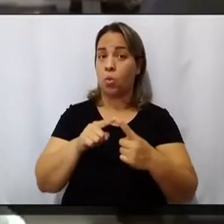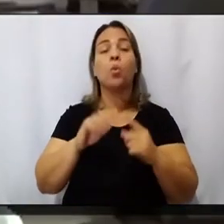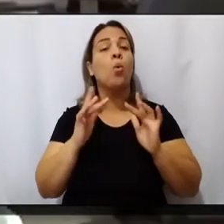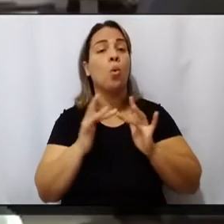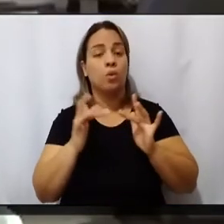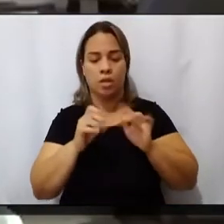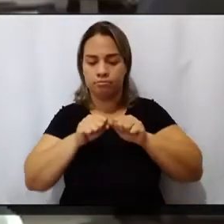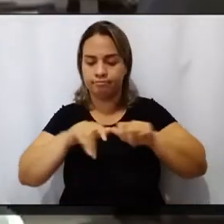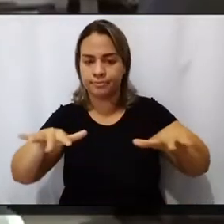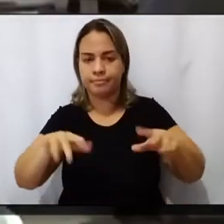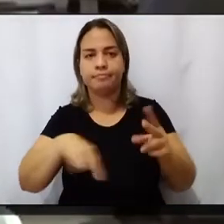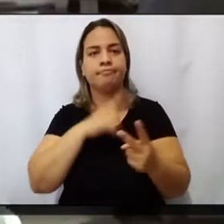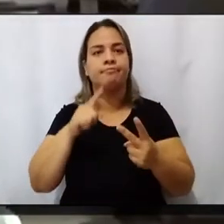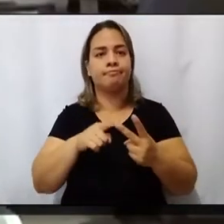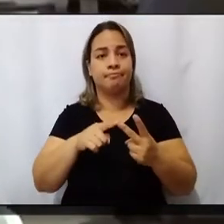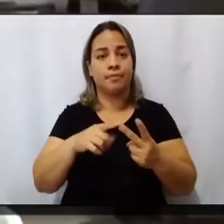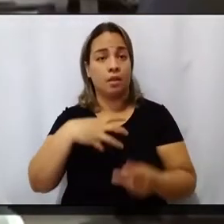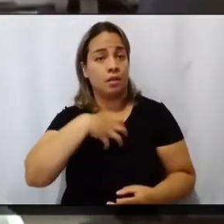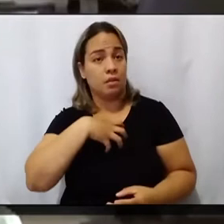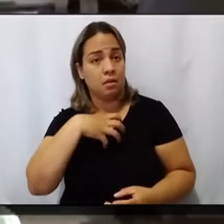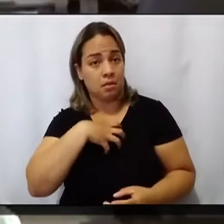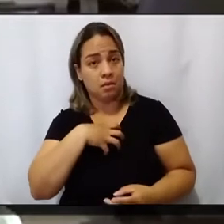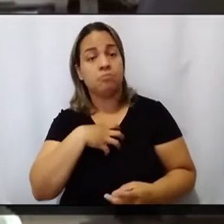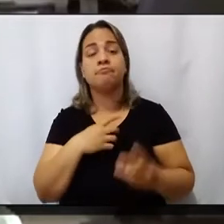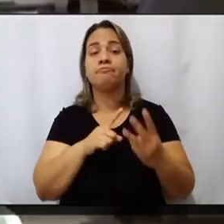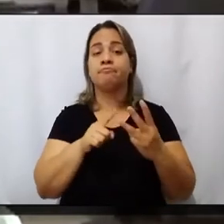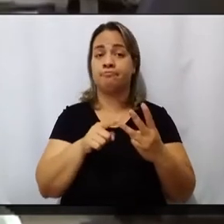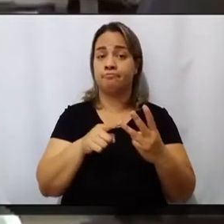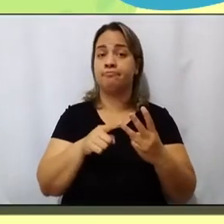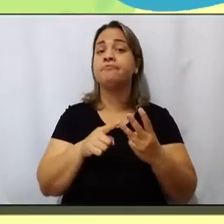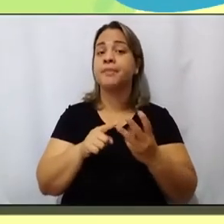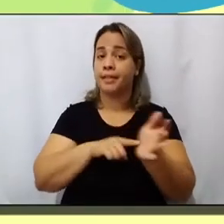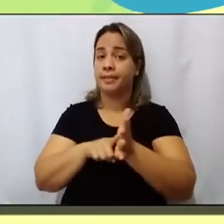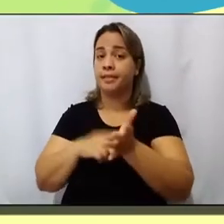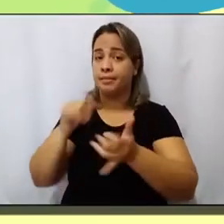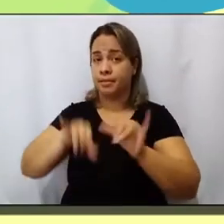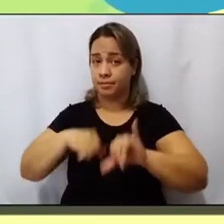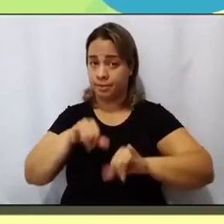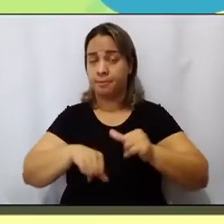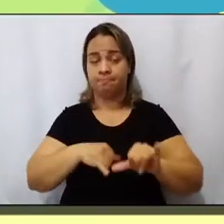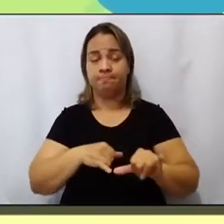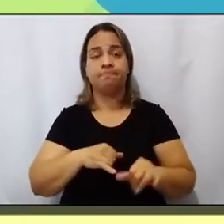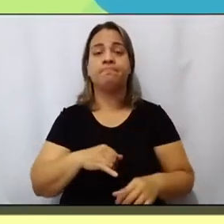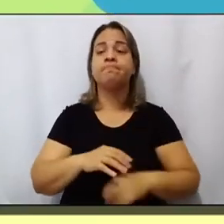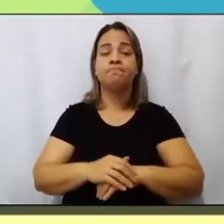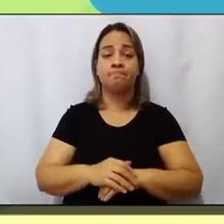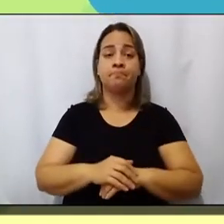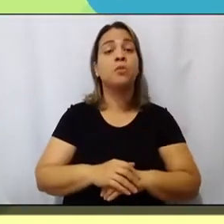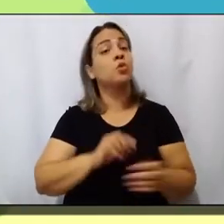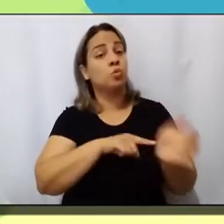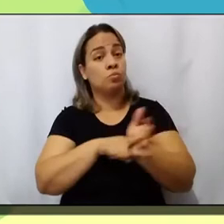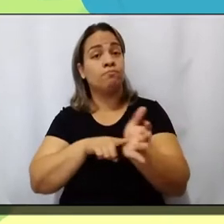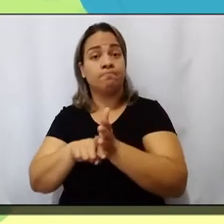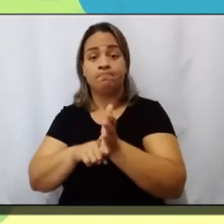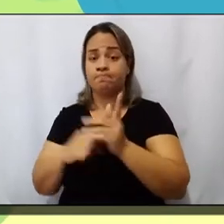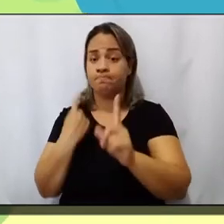epidemiológico, manifestações clínicas e exames laboratoriais positivos. E, no nosso caso, o teste positivo, ele está